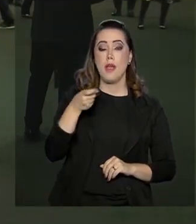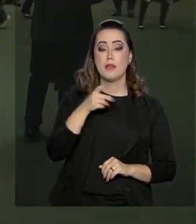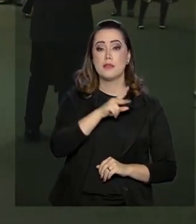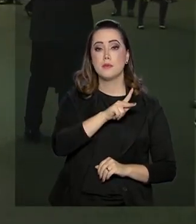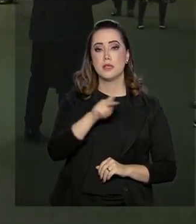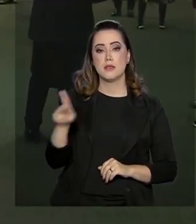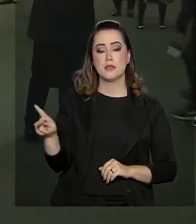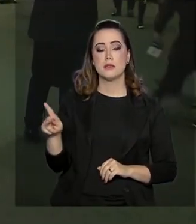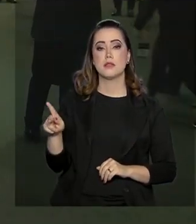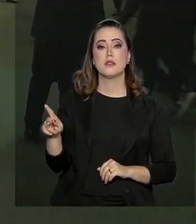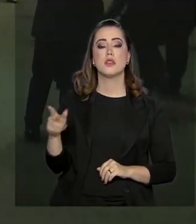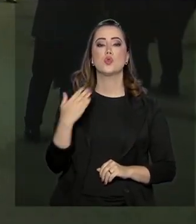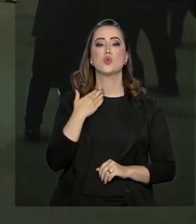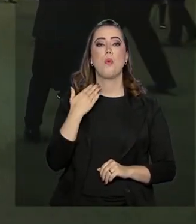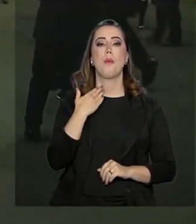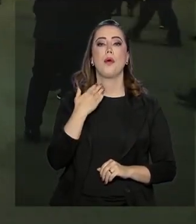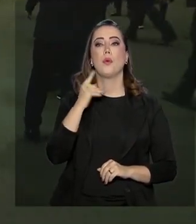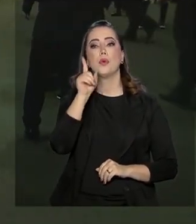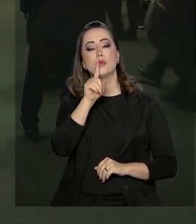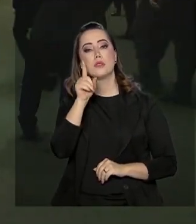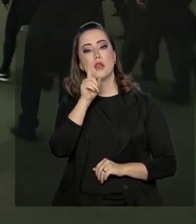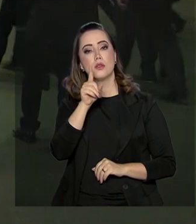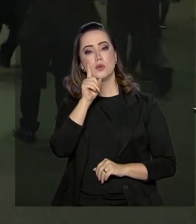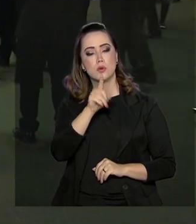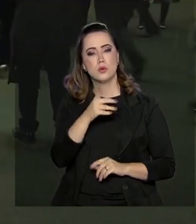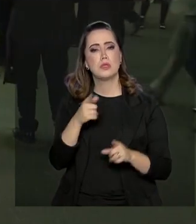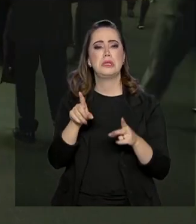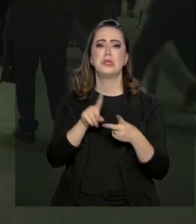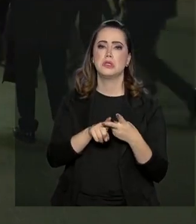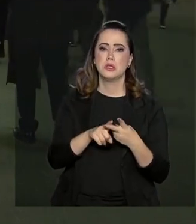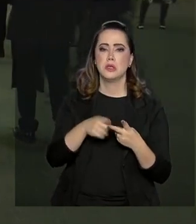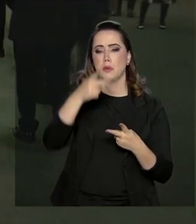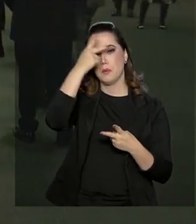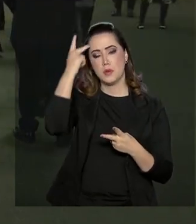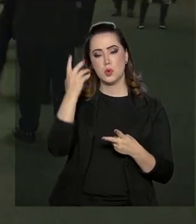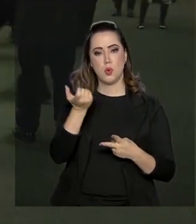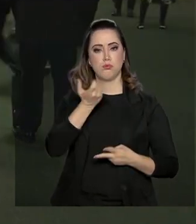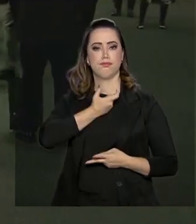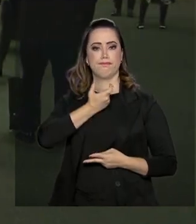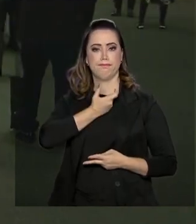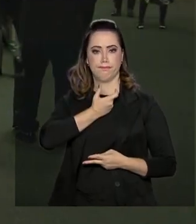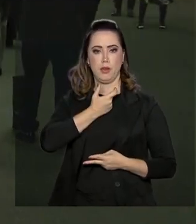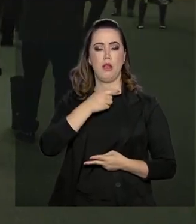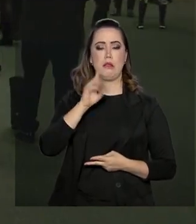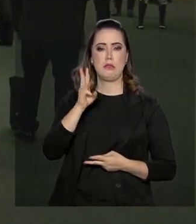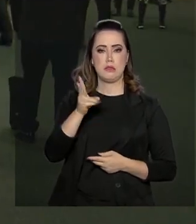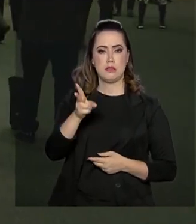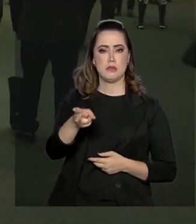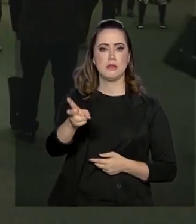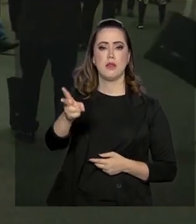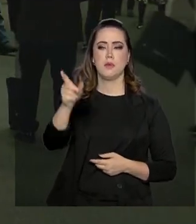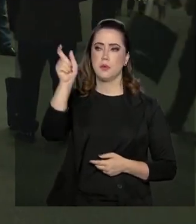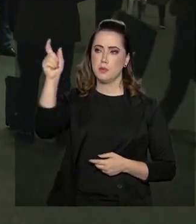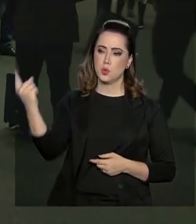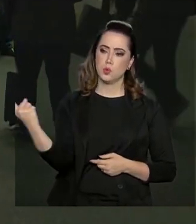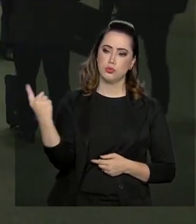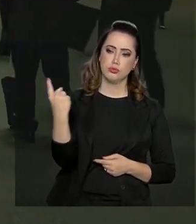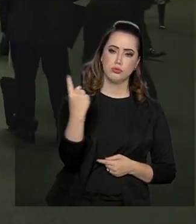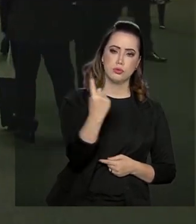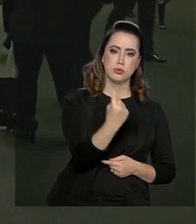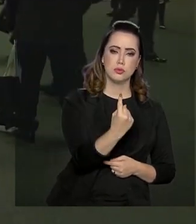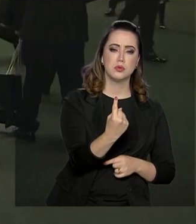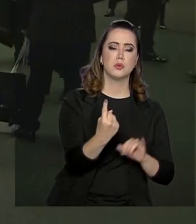Banco Central Americano, Ben Bernanke, e também medalhista olímpico Michael Phelps, que é sempre uma pessoa muito